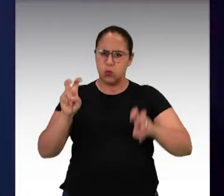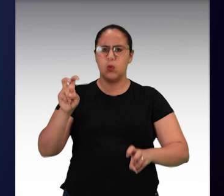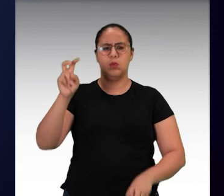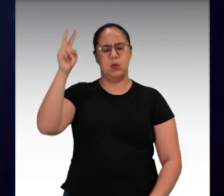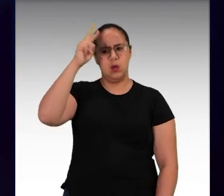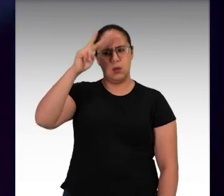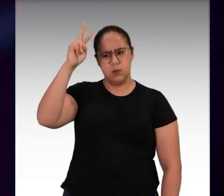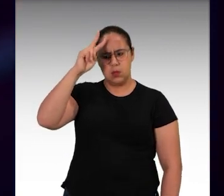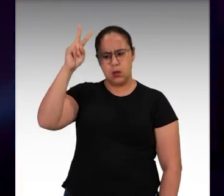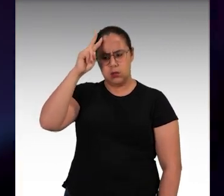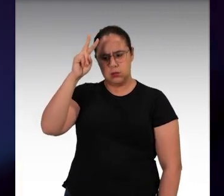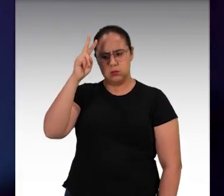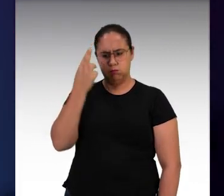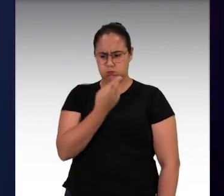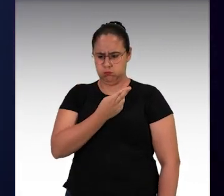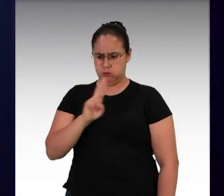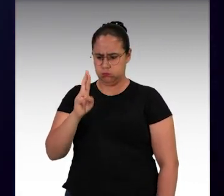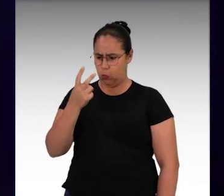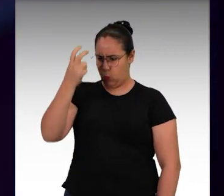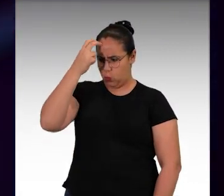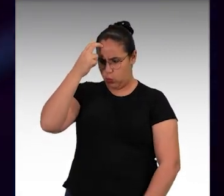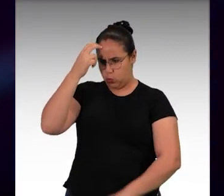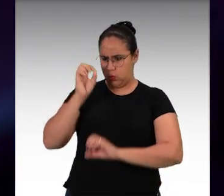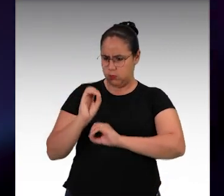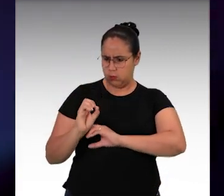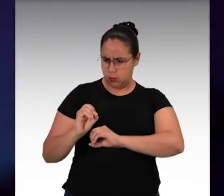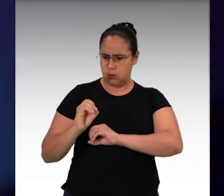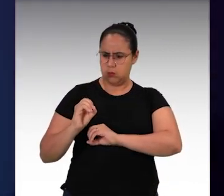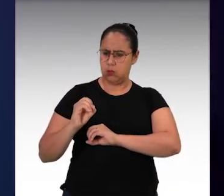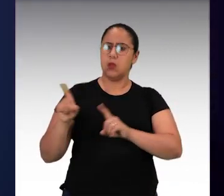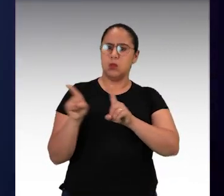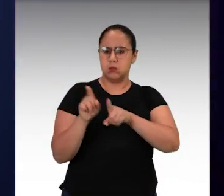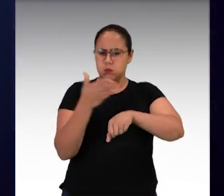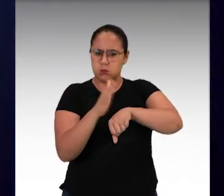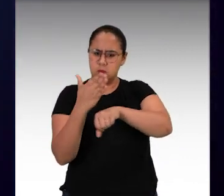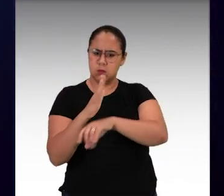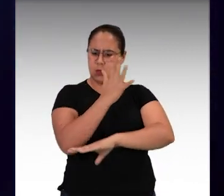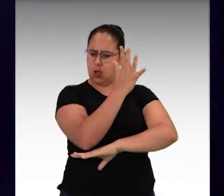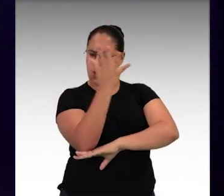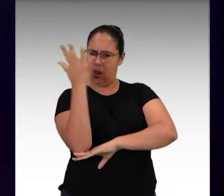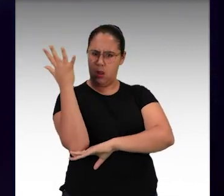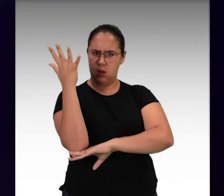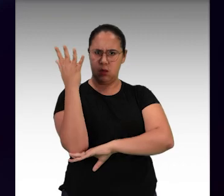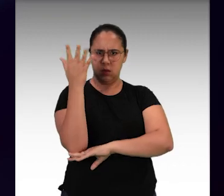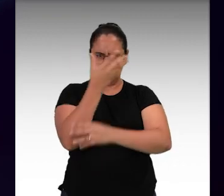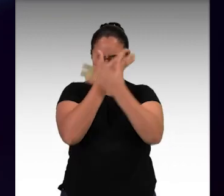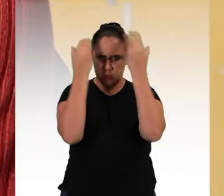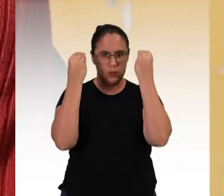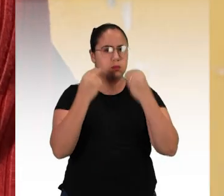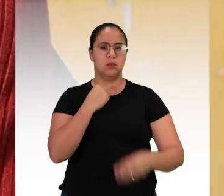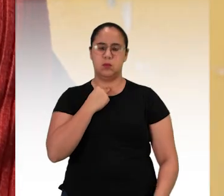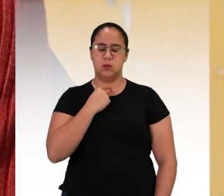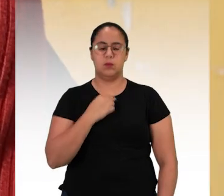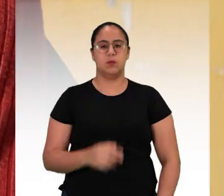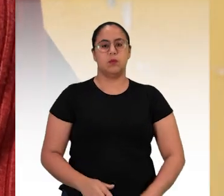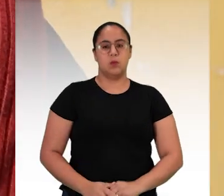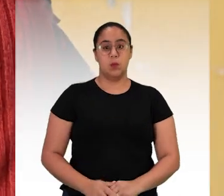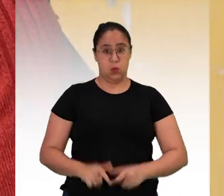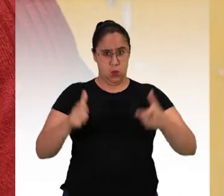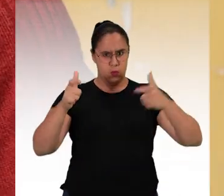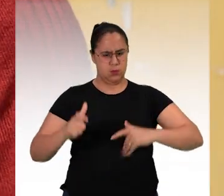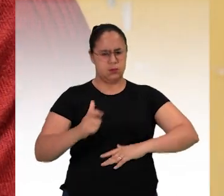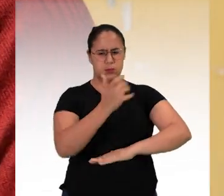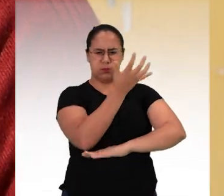religiosidade e o cultivo de práticas relacionadas à natureza não podem ser desprezados. Esse espaço